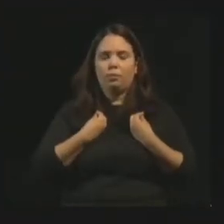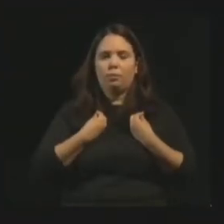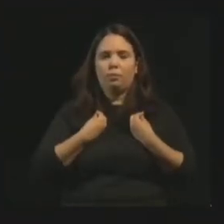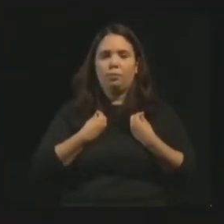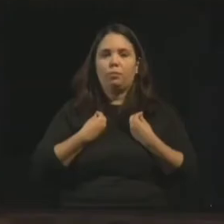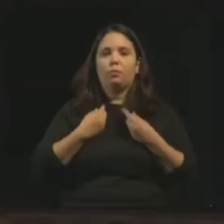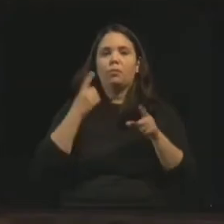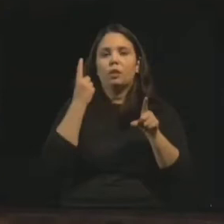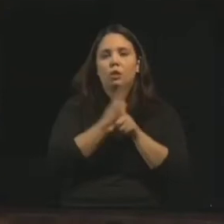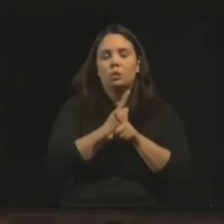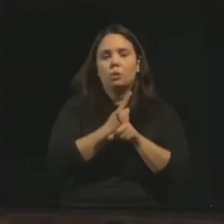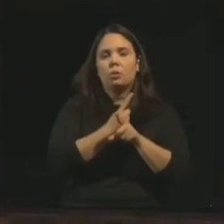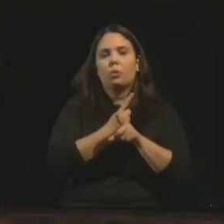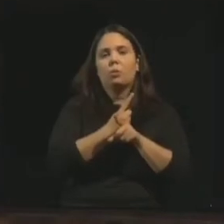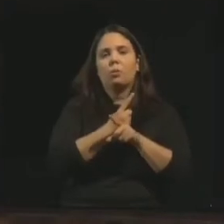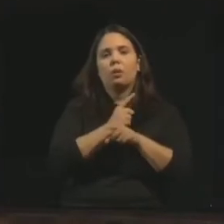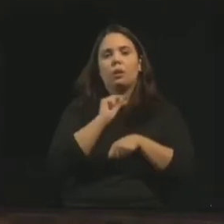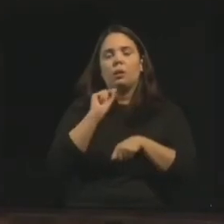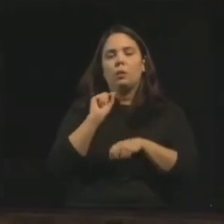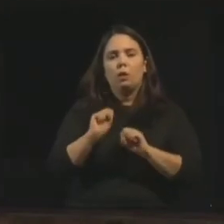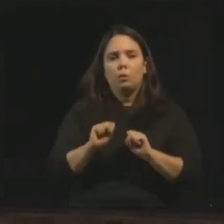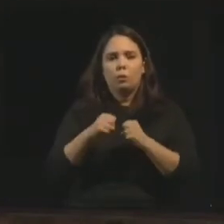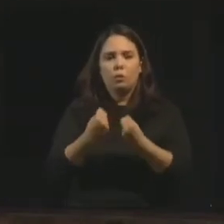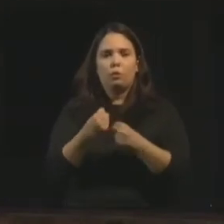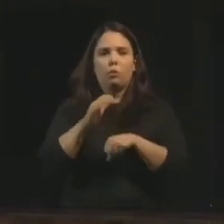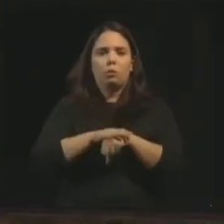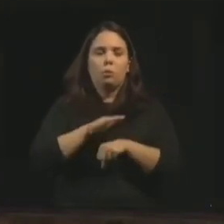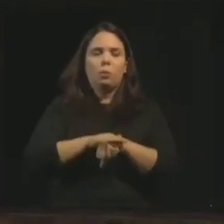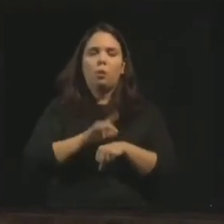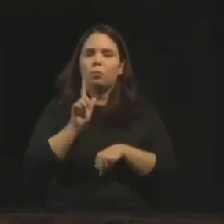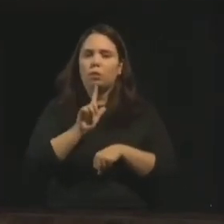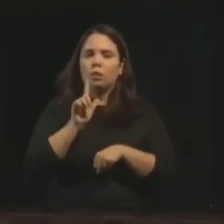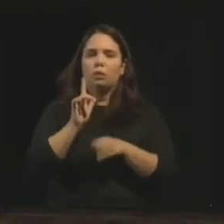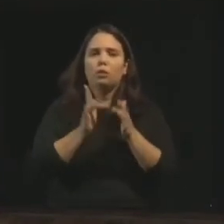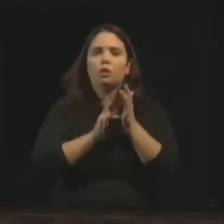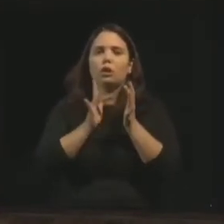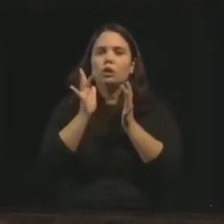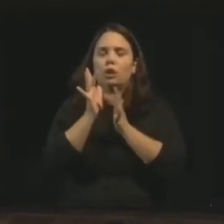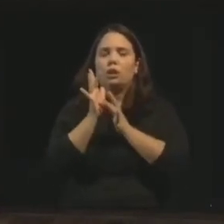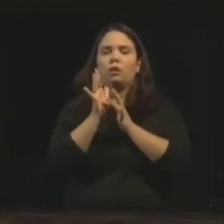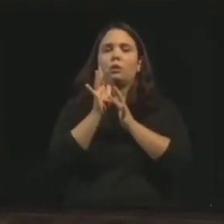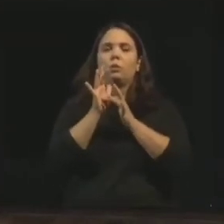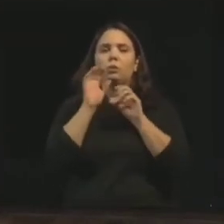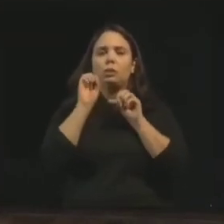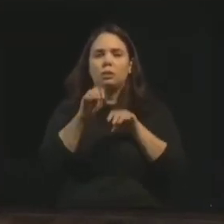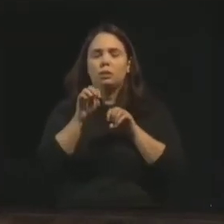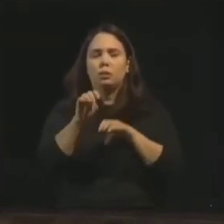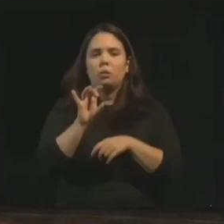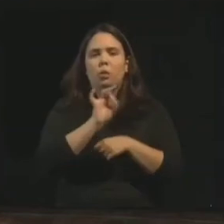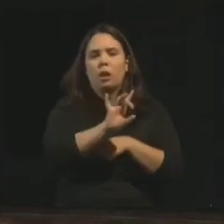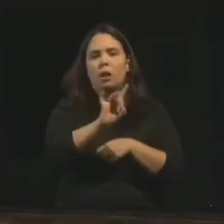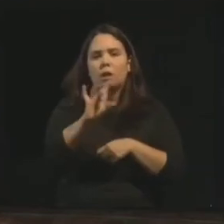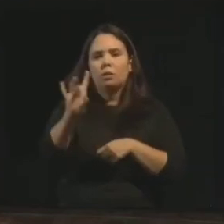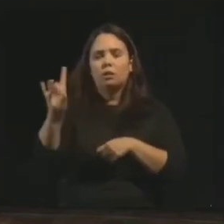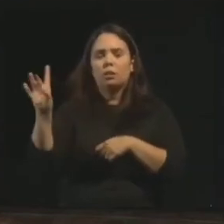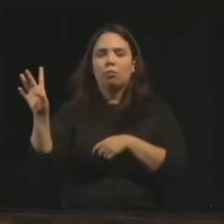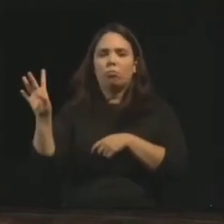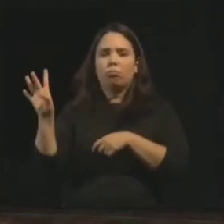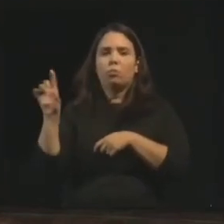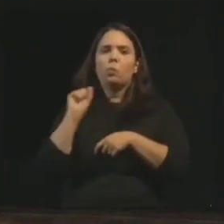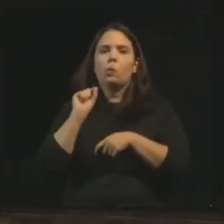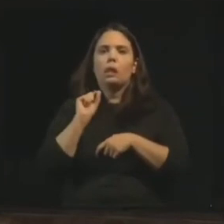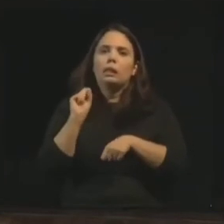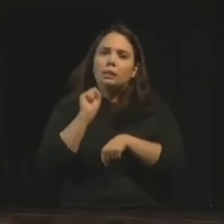Descobrir invenções, entrando-nos no esforço próprio, não, Jesus nos ensinou a meritocracia a cada um segundo suas obras. Vamos nos esperar,